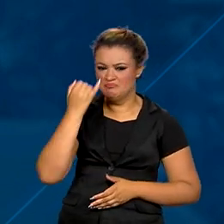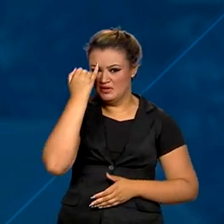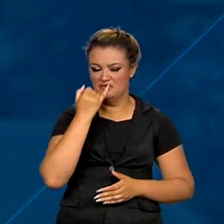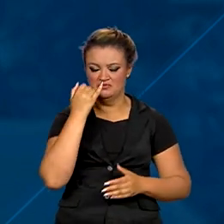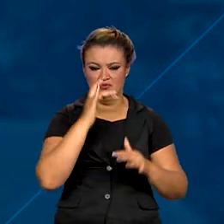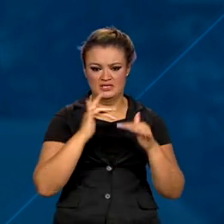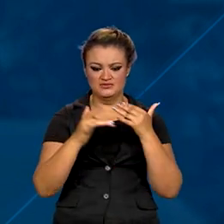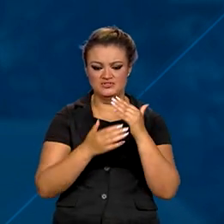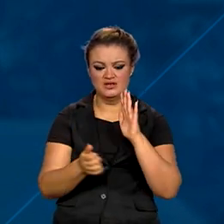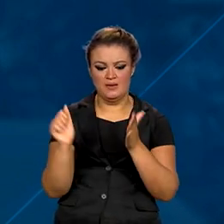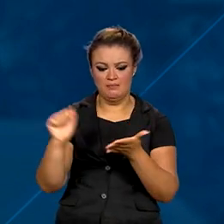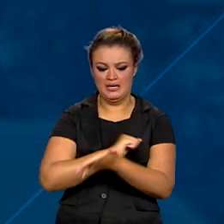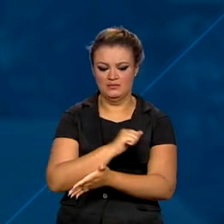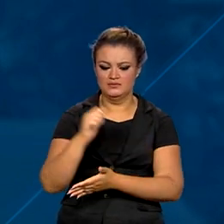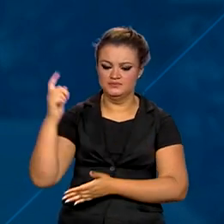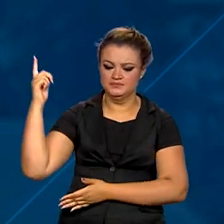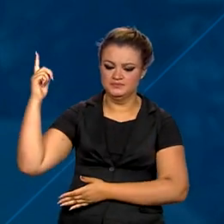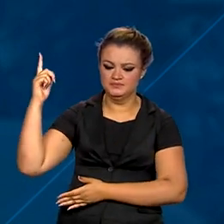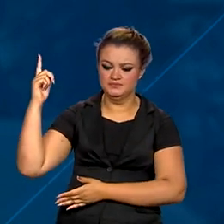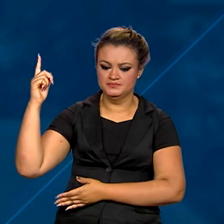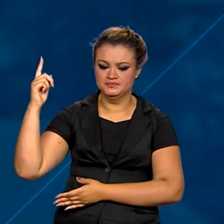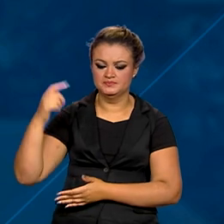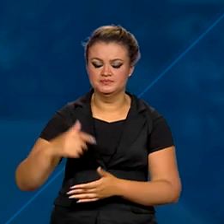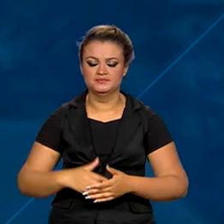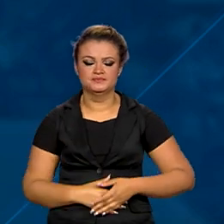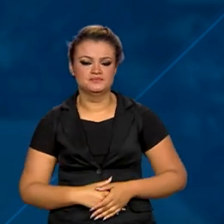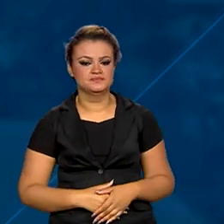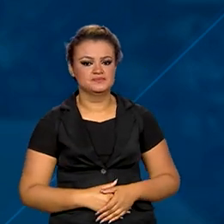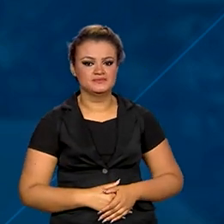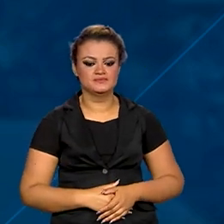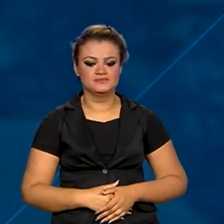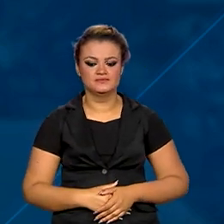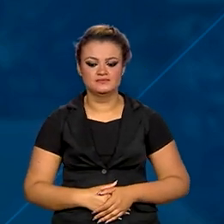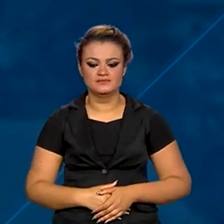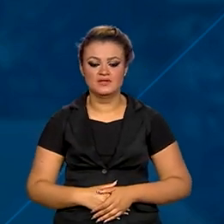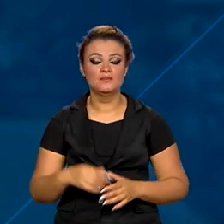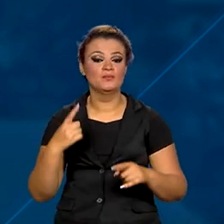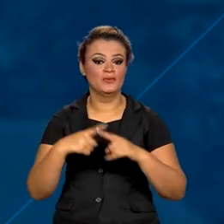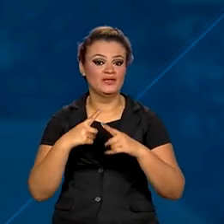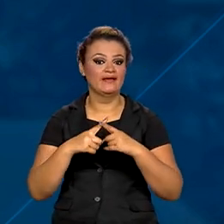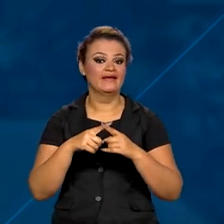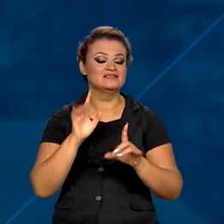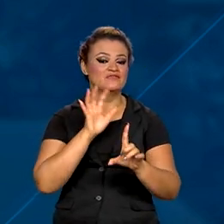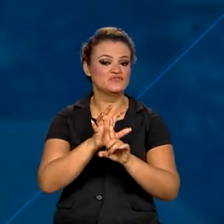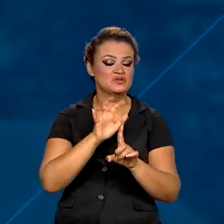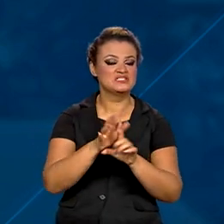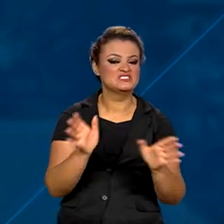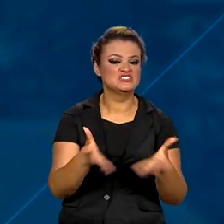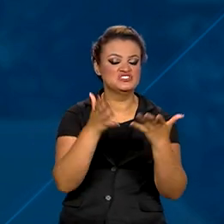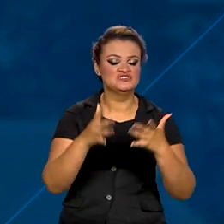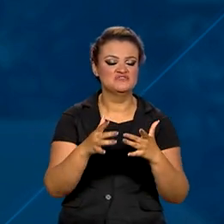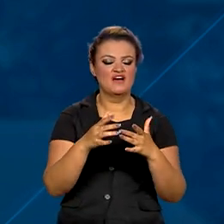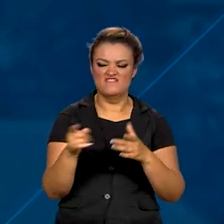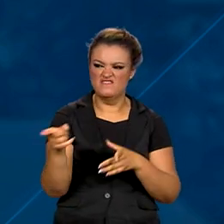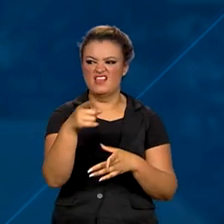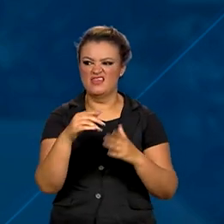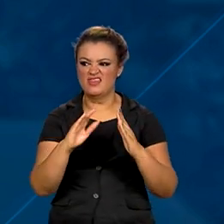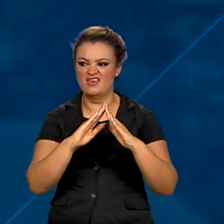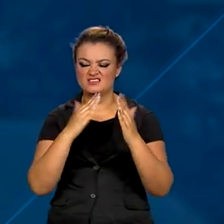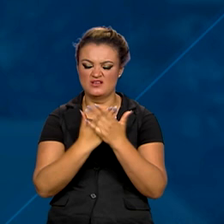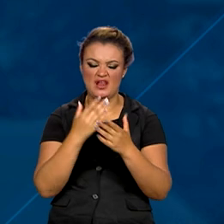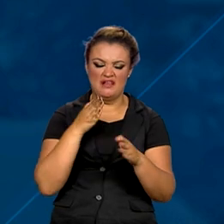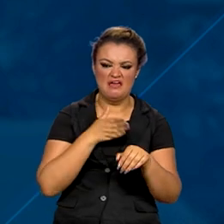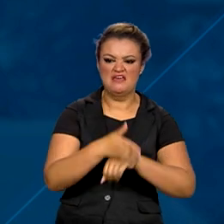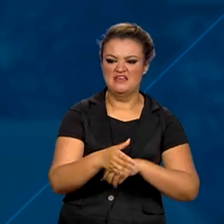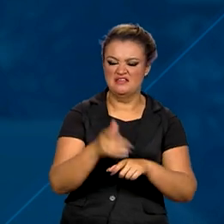756 perfis em diferentes redes sociais por influenciar ou incentivar ataques violentos nas